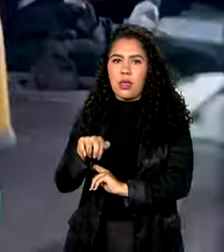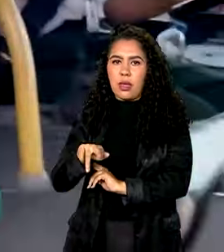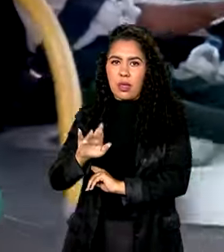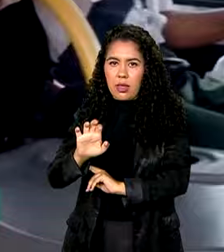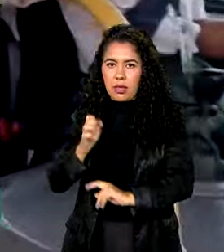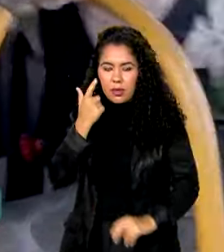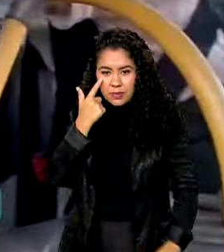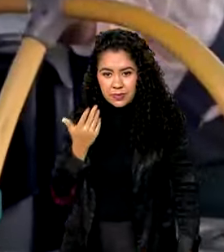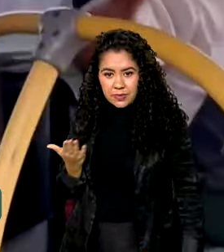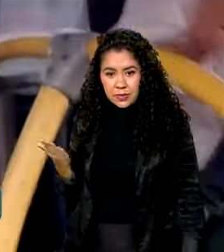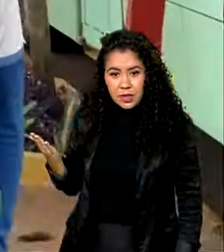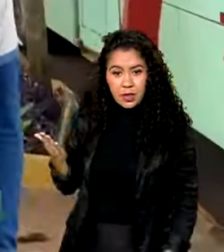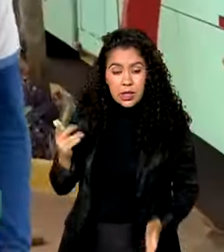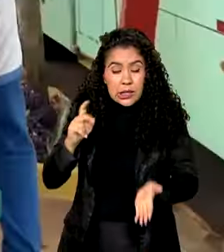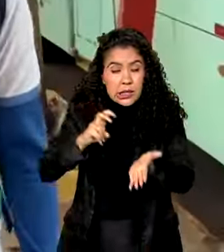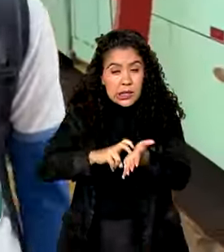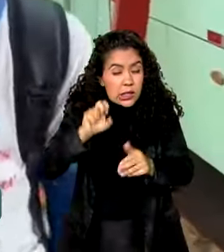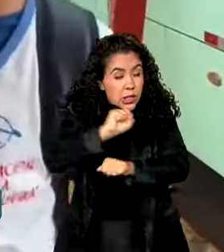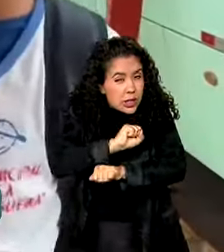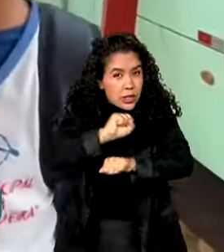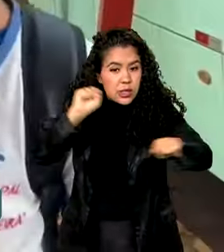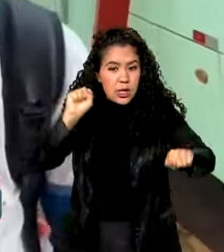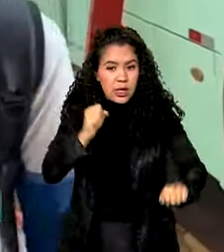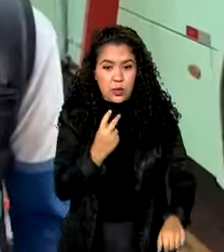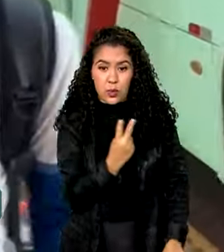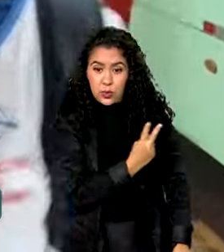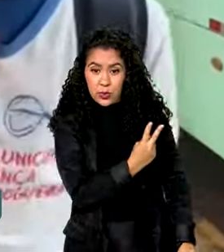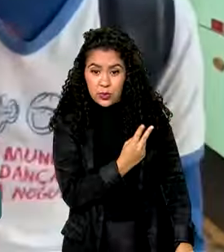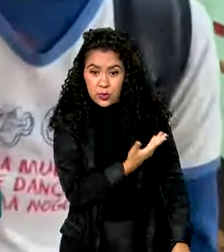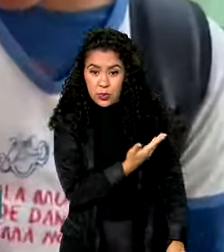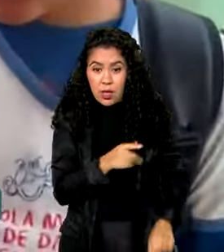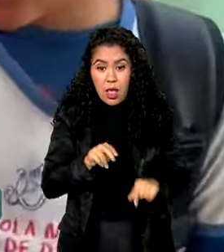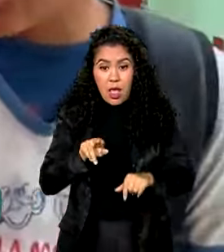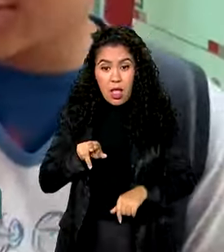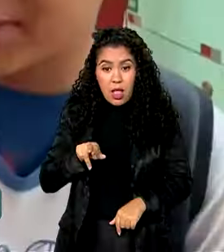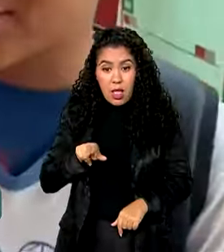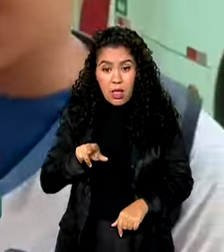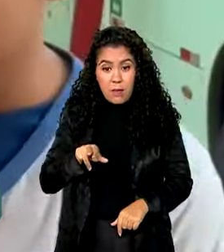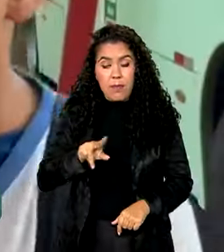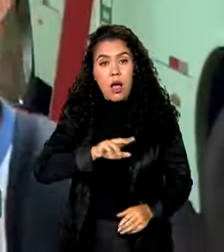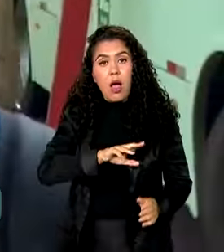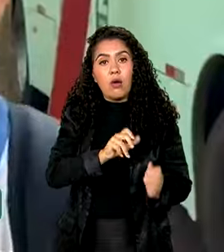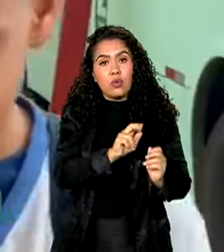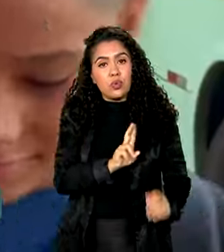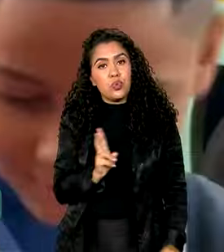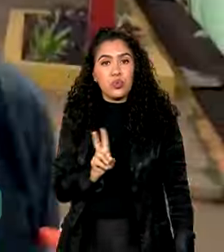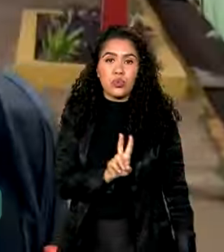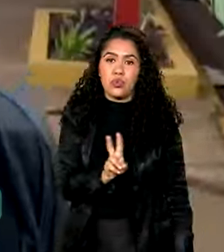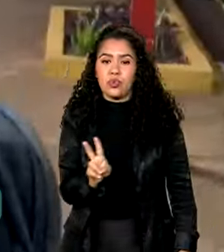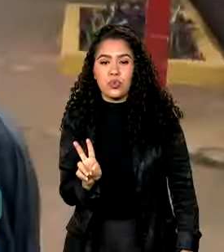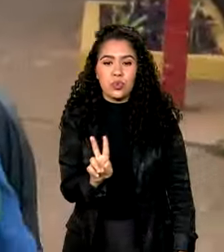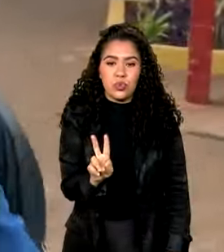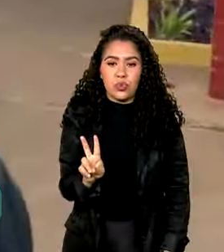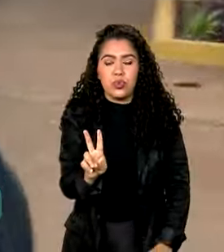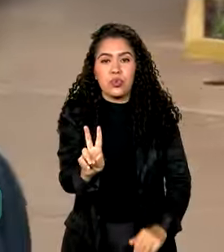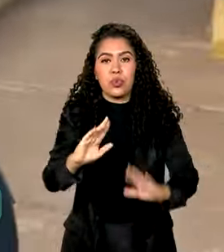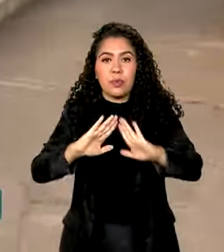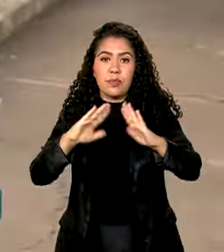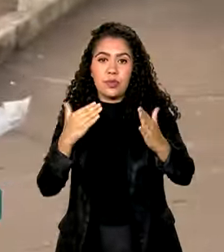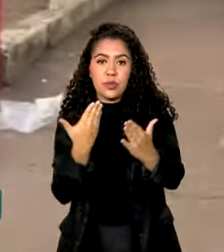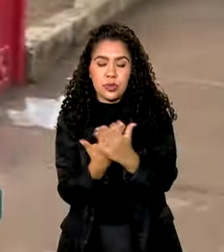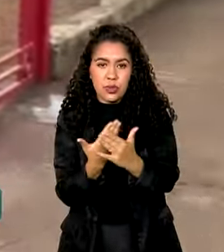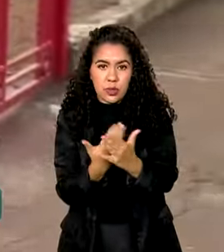É cedo e os irmãos João Pedro e Maria Eduarda vão juntos para a Escola Municipal. Além das aulas de